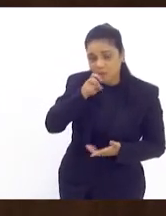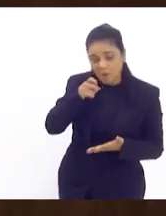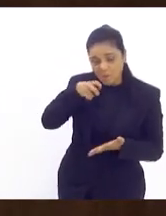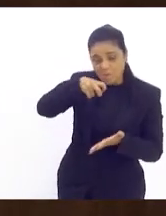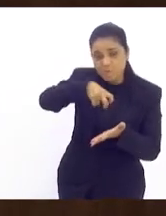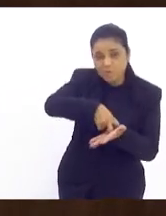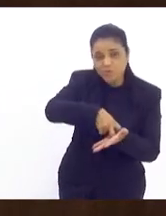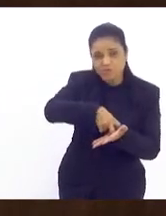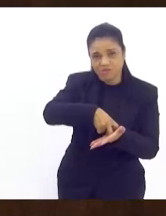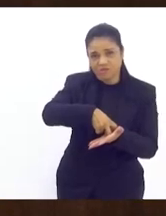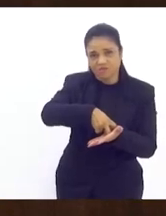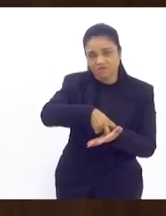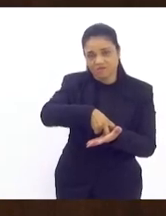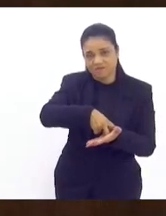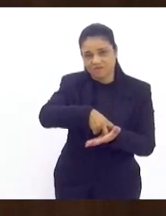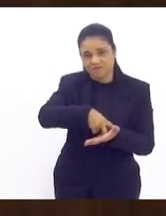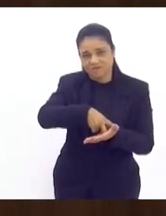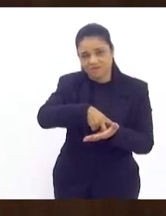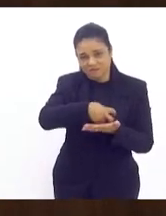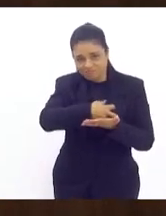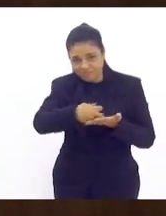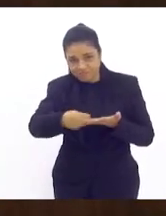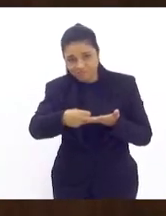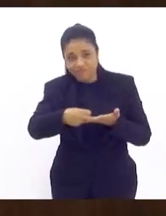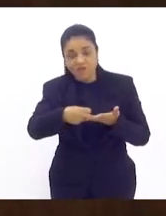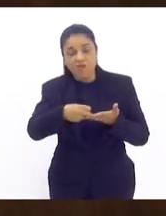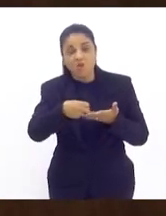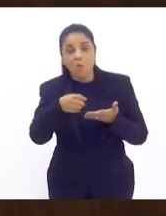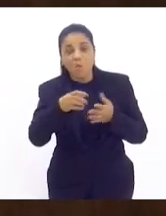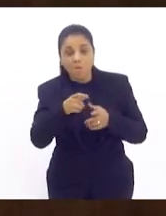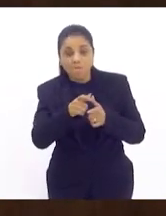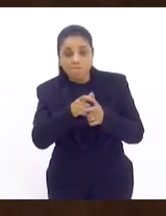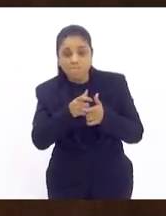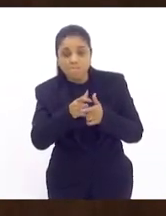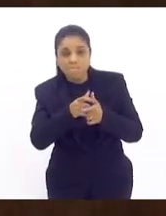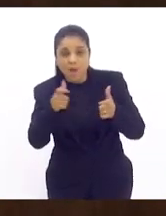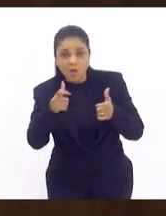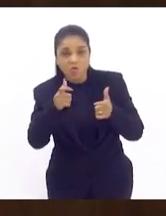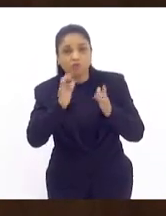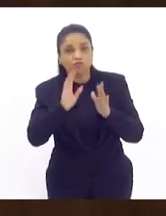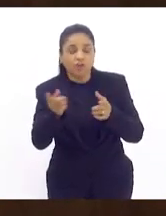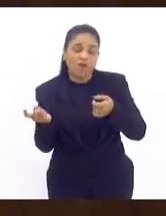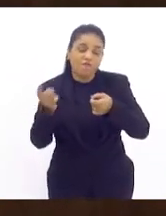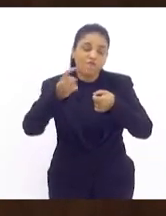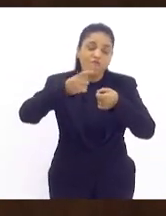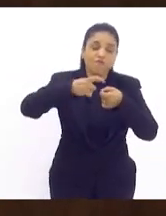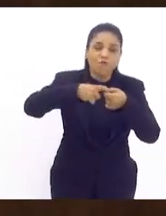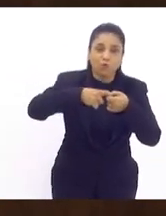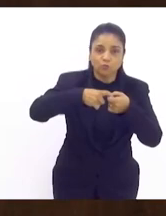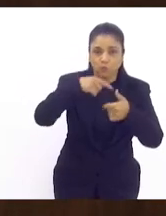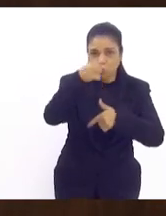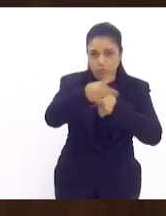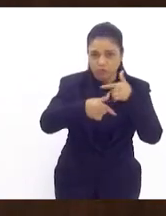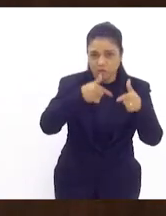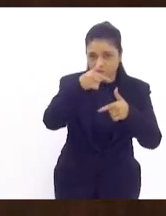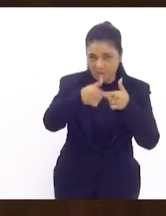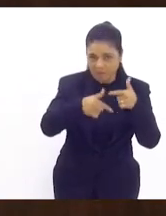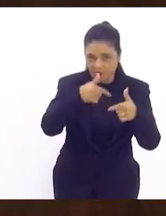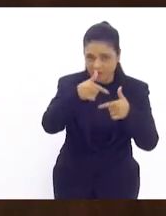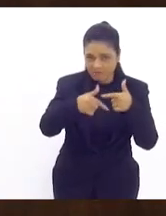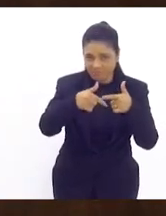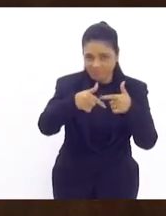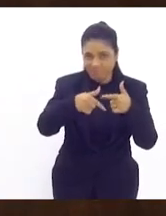porque como muitos foram anistiados como muitos já retornaram não é foram